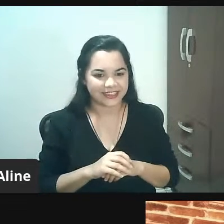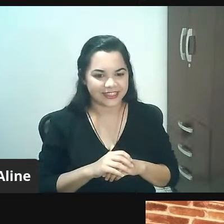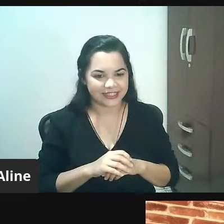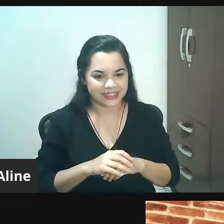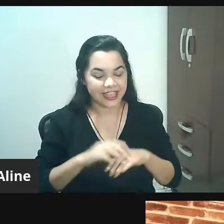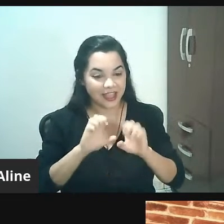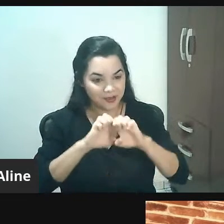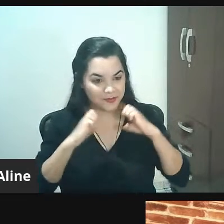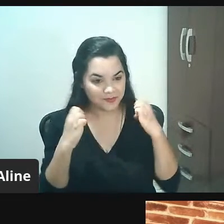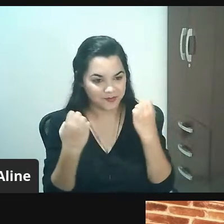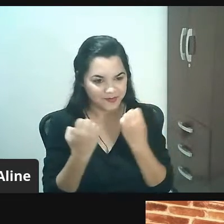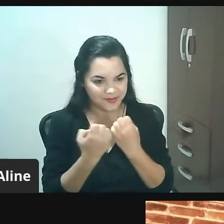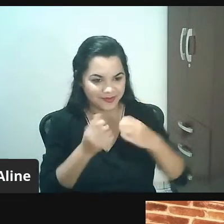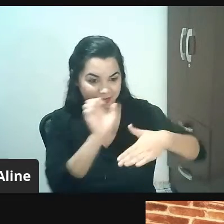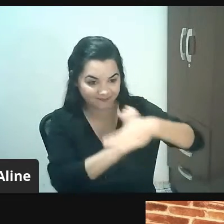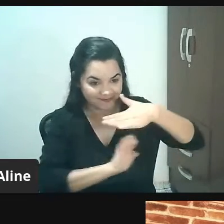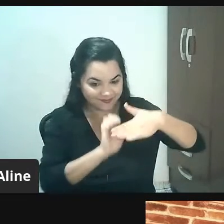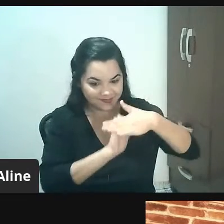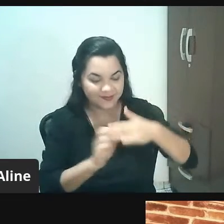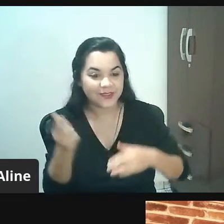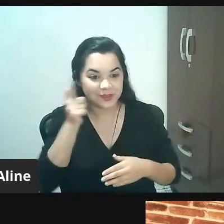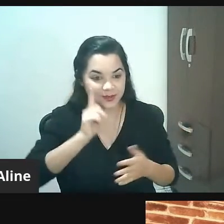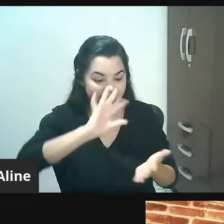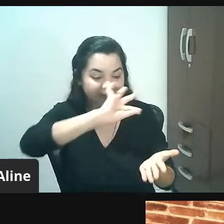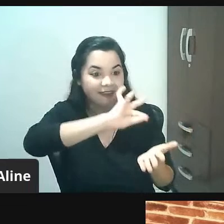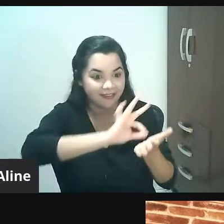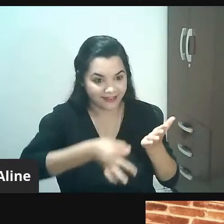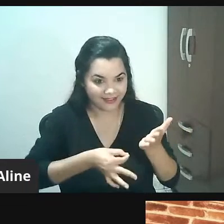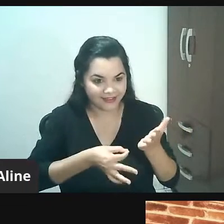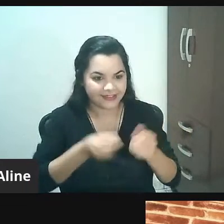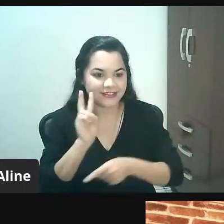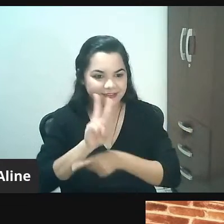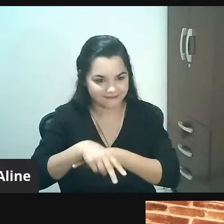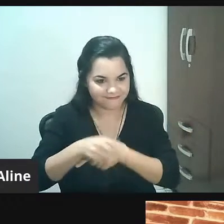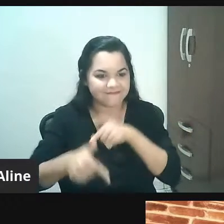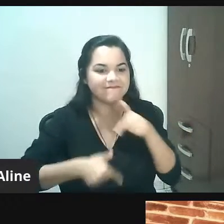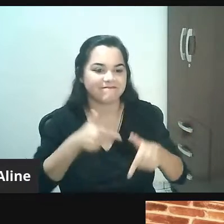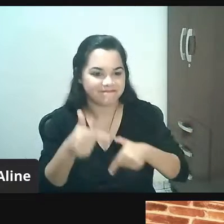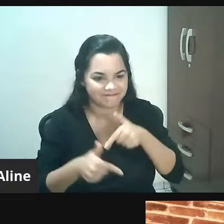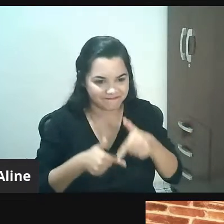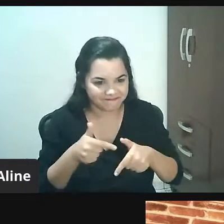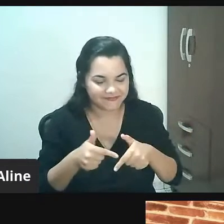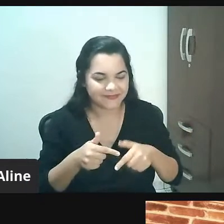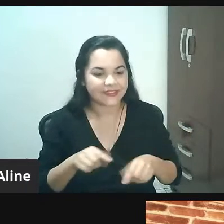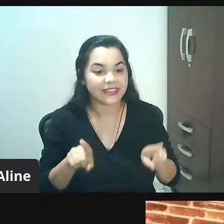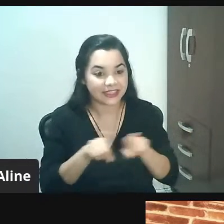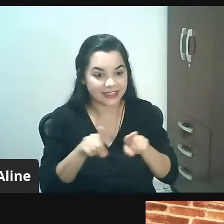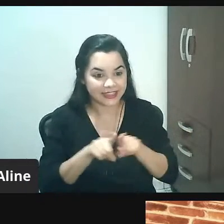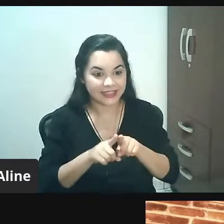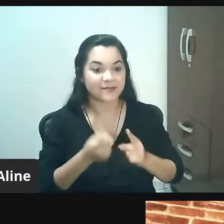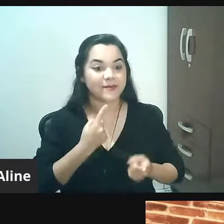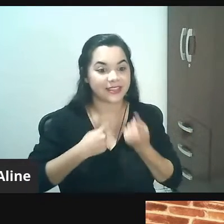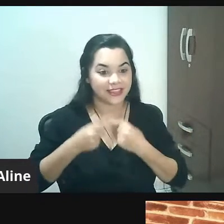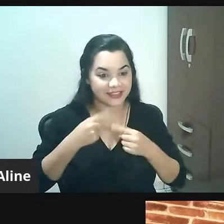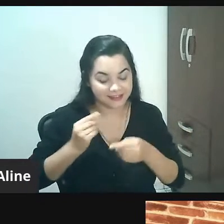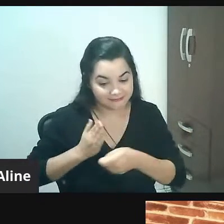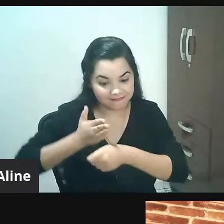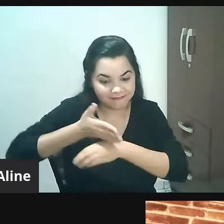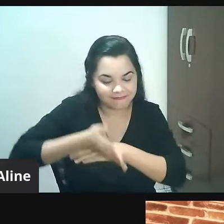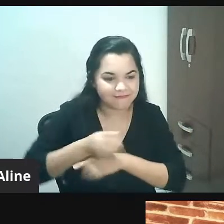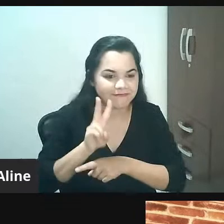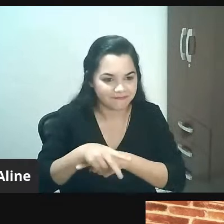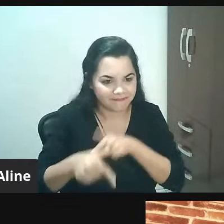no qual as empresas podem cadastrar as suas vagas de emprego. E também quem deseja ingressar no mercado de trabalho